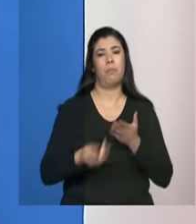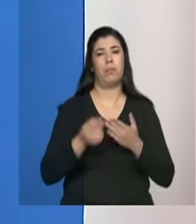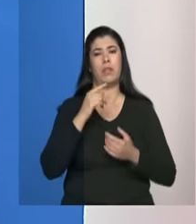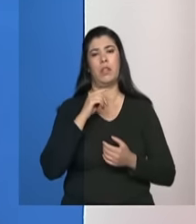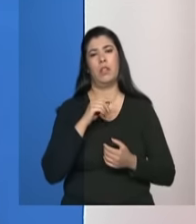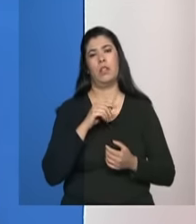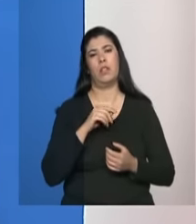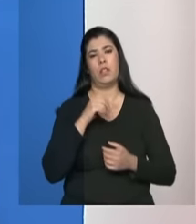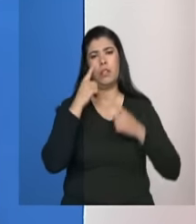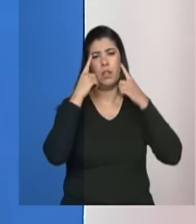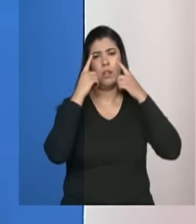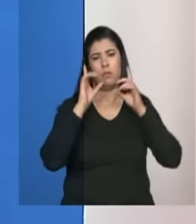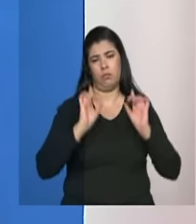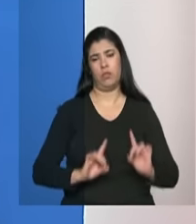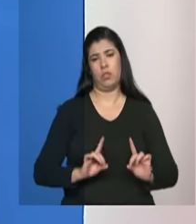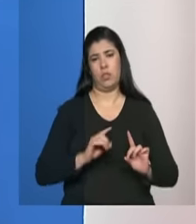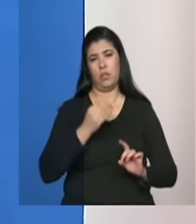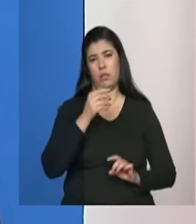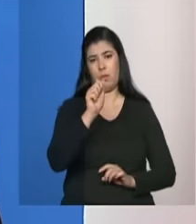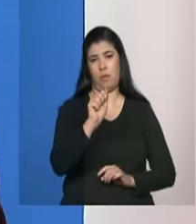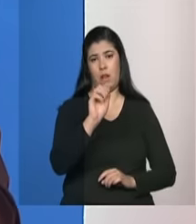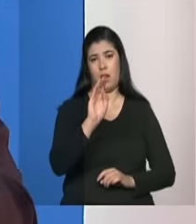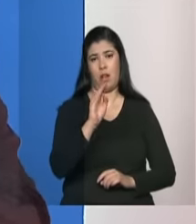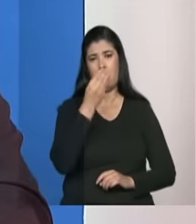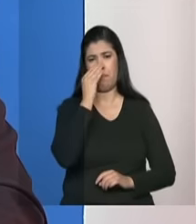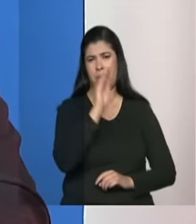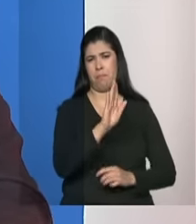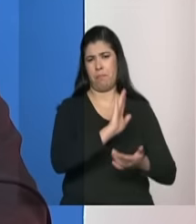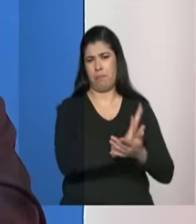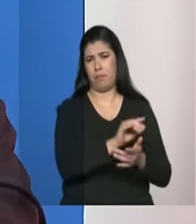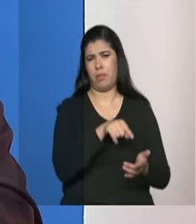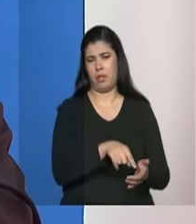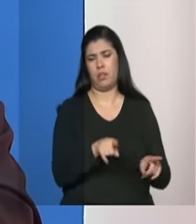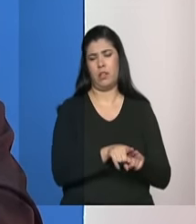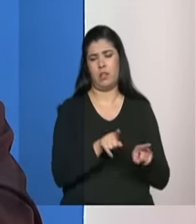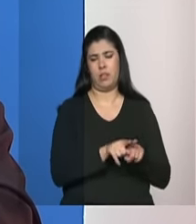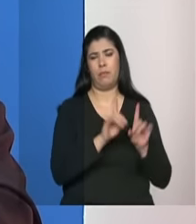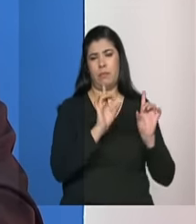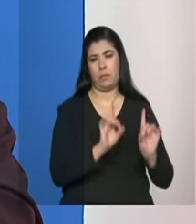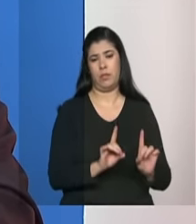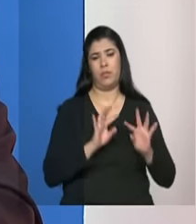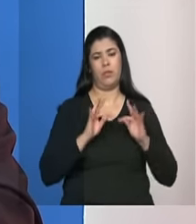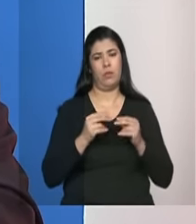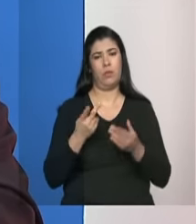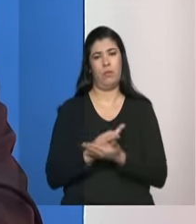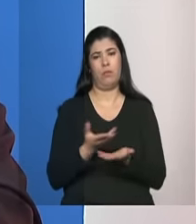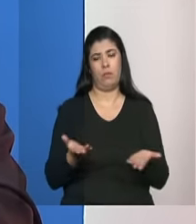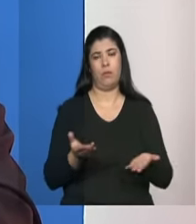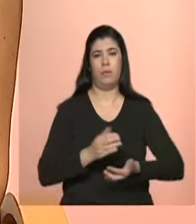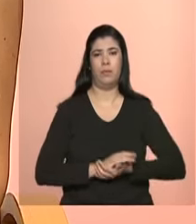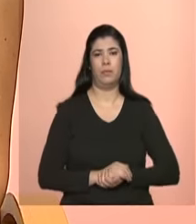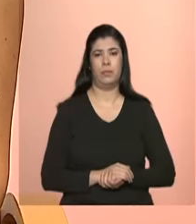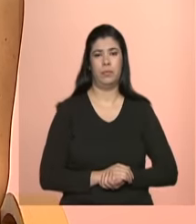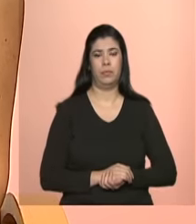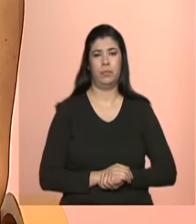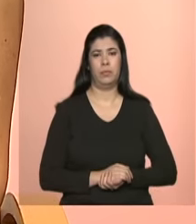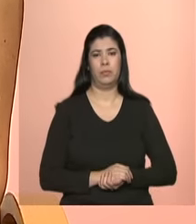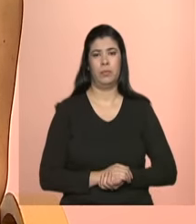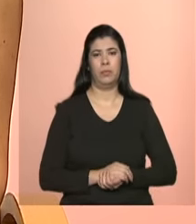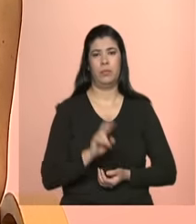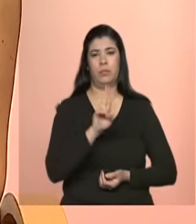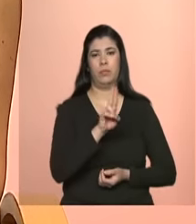abandono é uma violação de direito então a gente também busca atender todas essas situações Yara